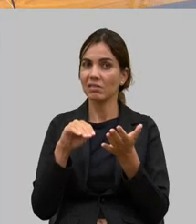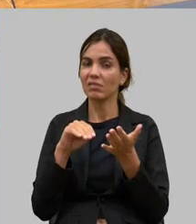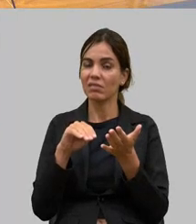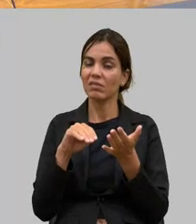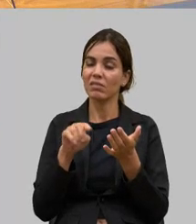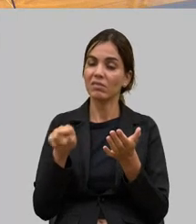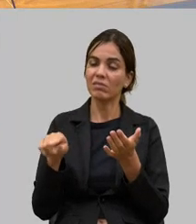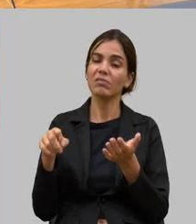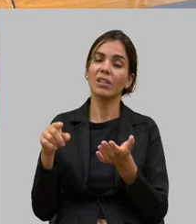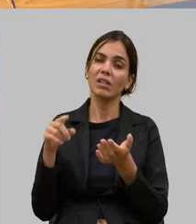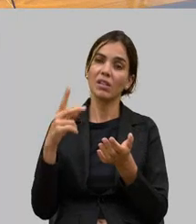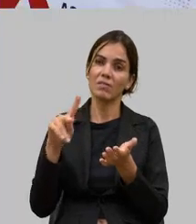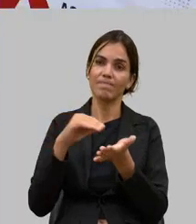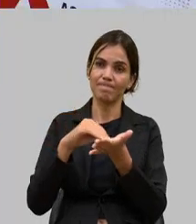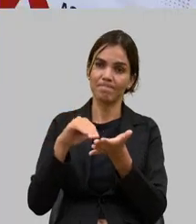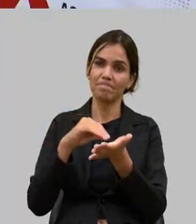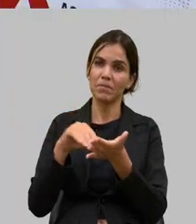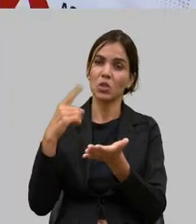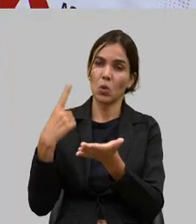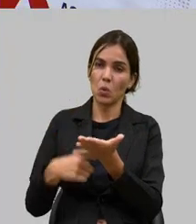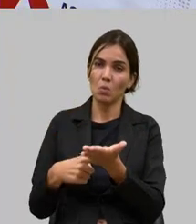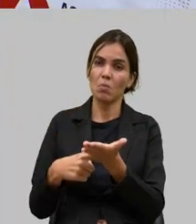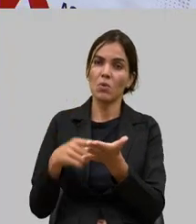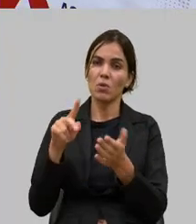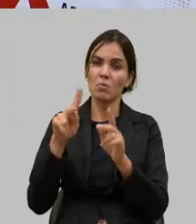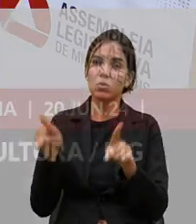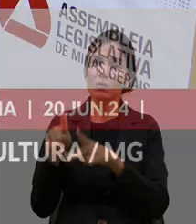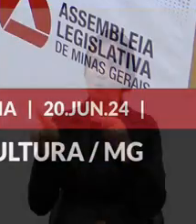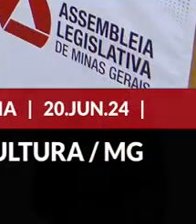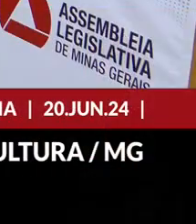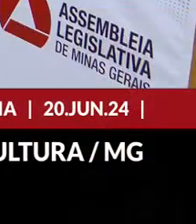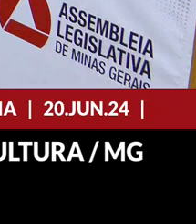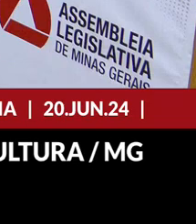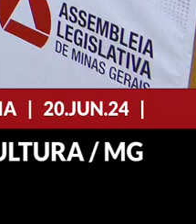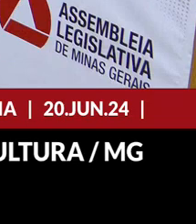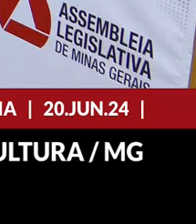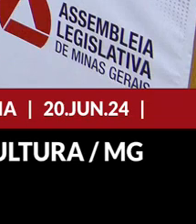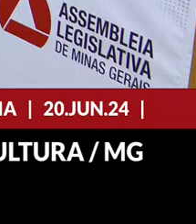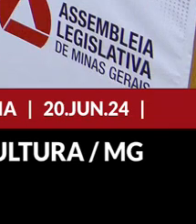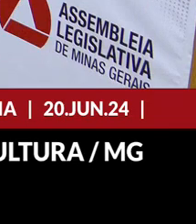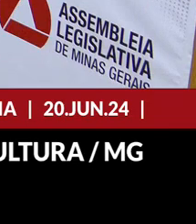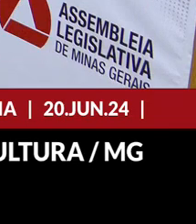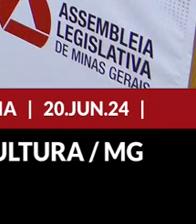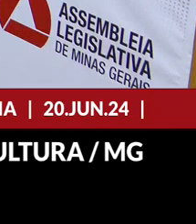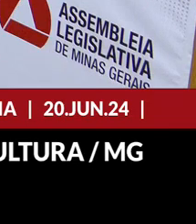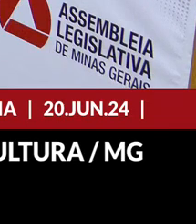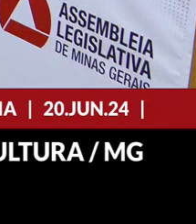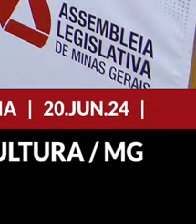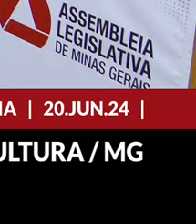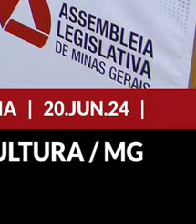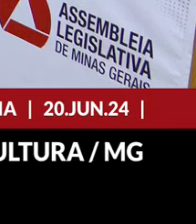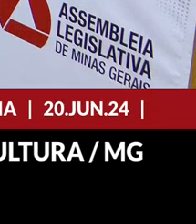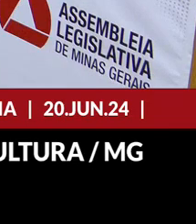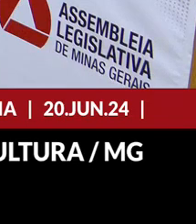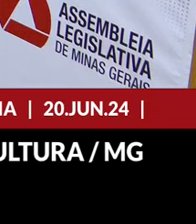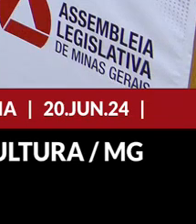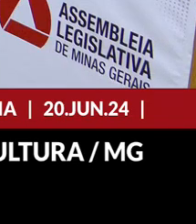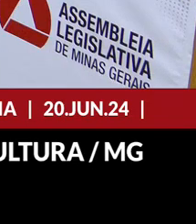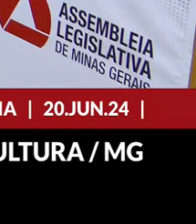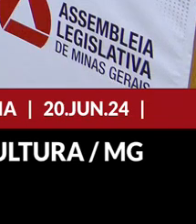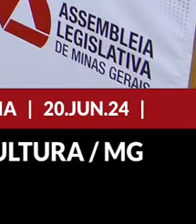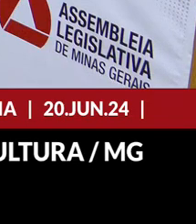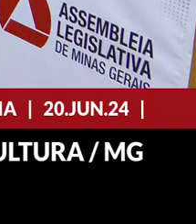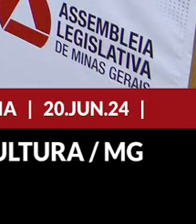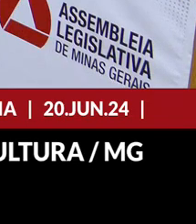compromisso com o povo mineiro e que dá orgulho de falar eu acredito nesse secretário então vocês podem entender a todos